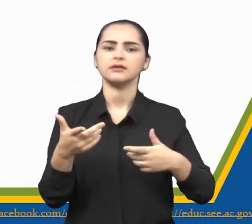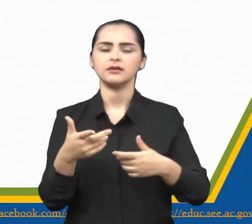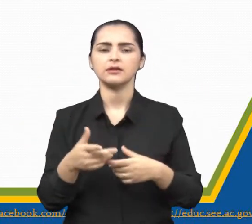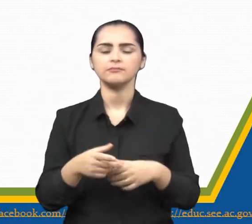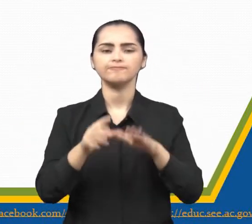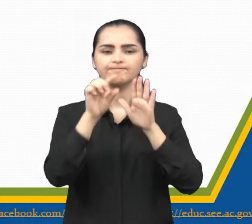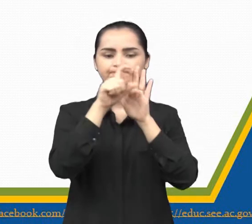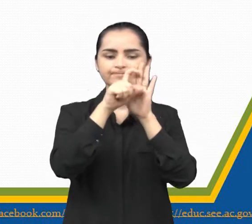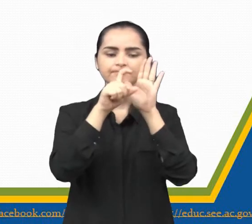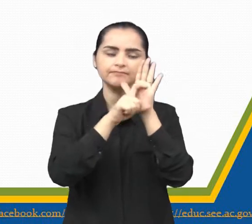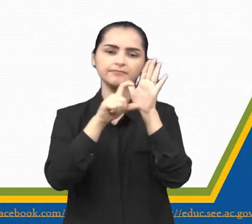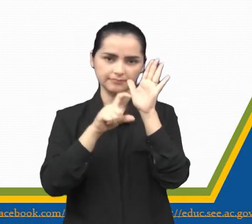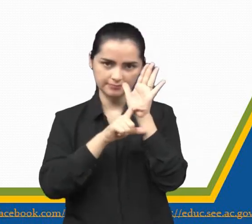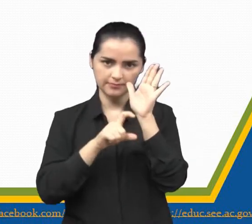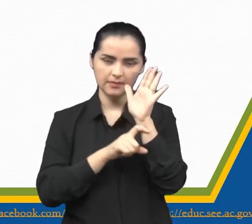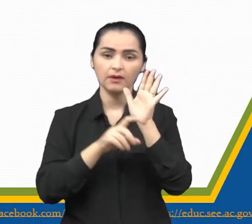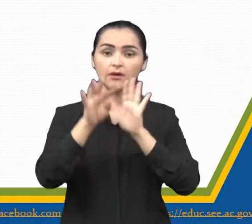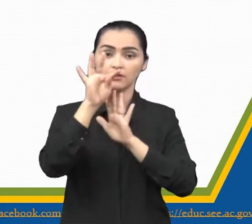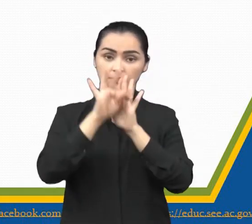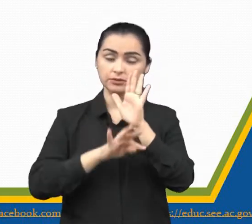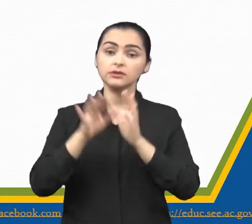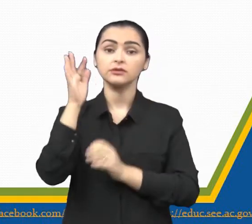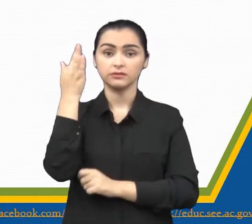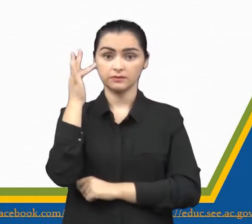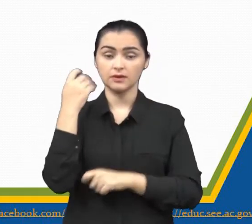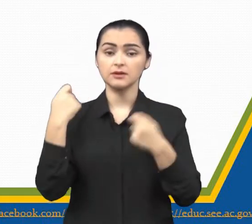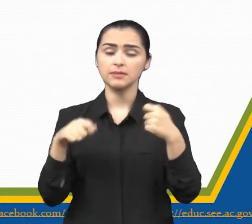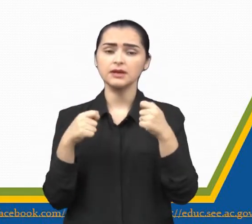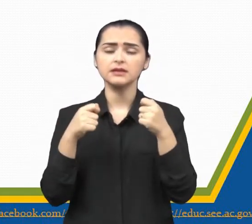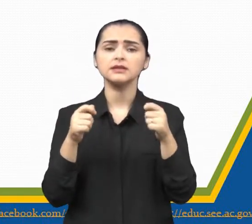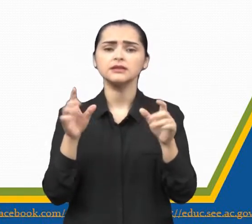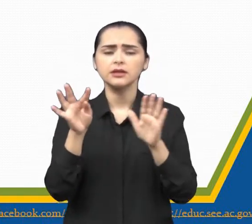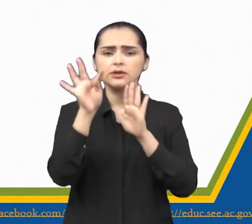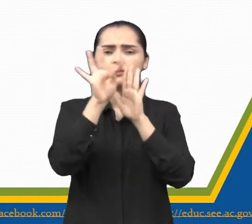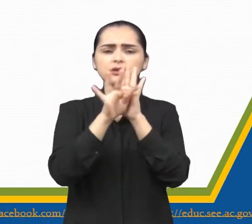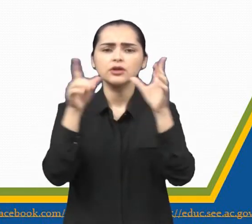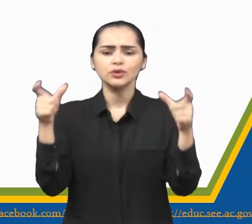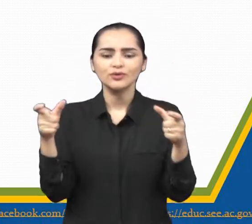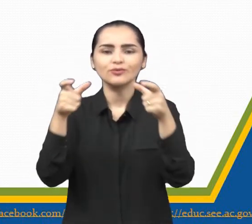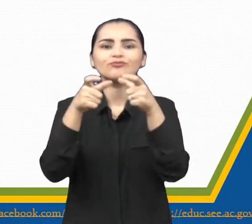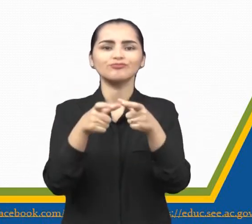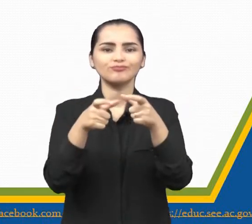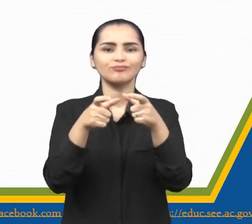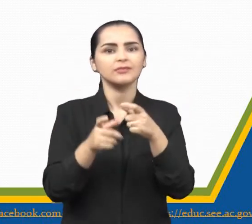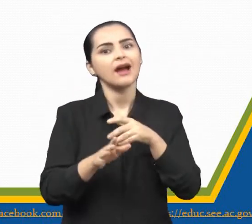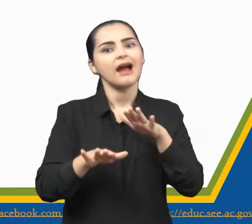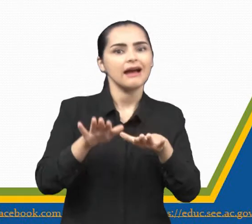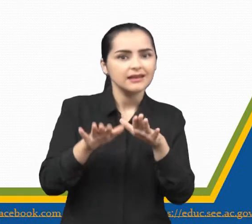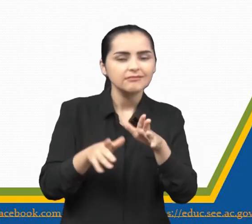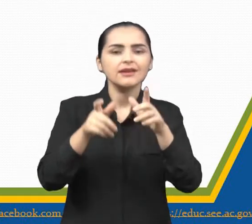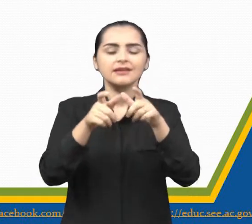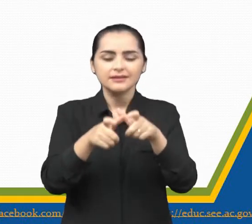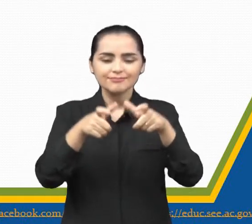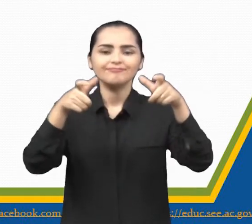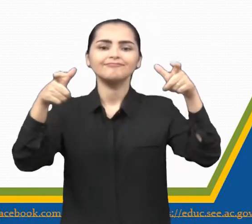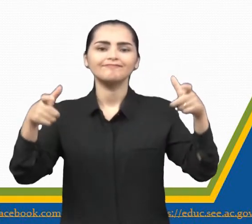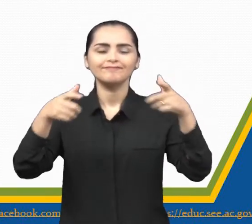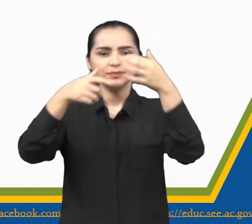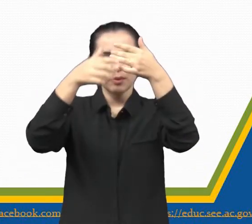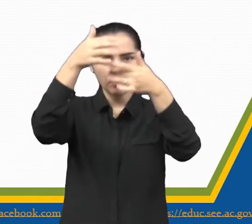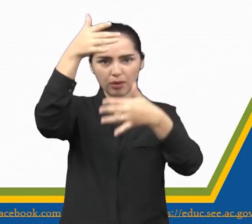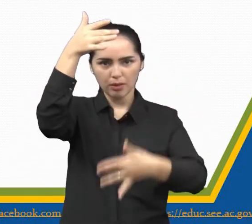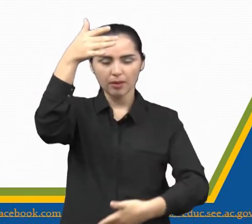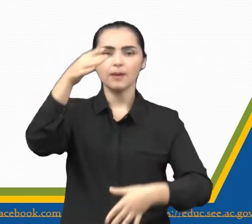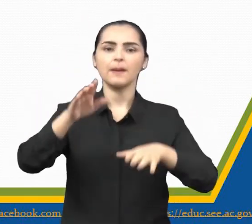do texto fábulas. Também precisa ser um texto curto, geralmente é curto. Nem sempre, mas geralmente a maioria